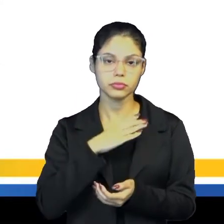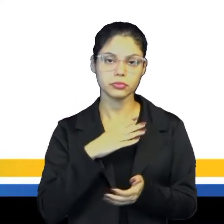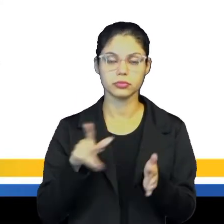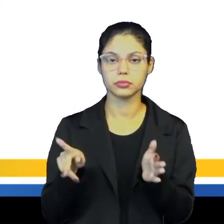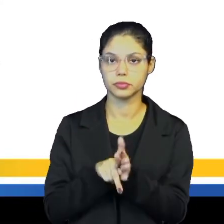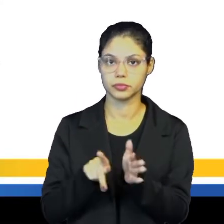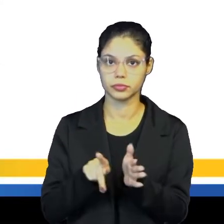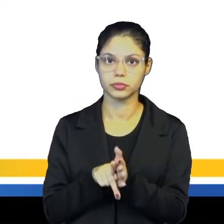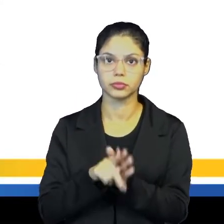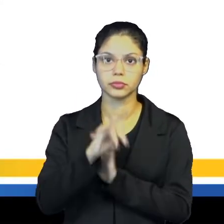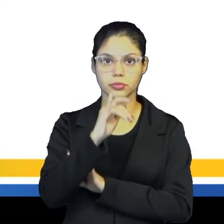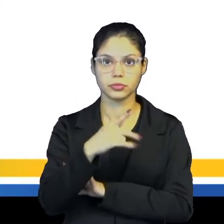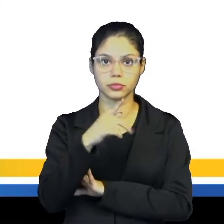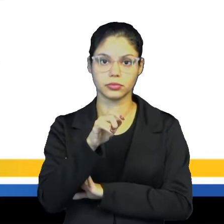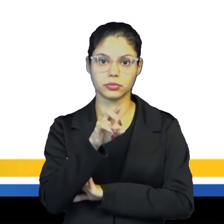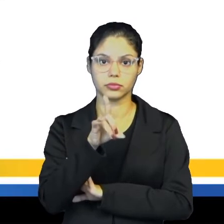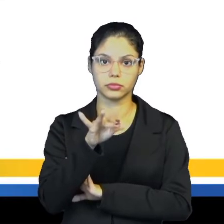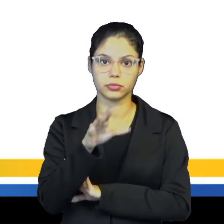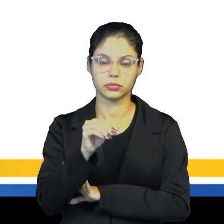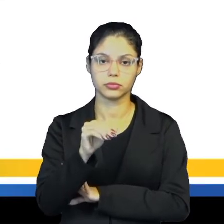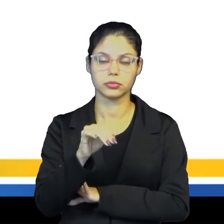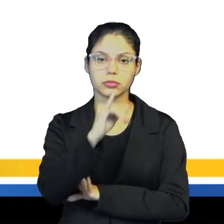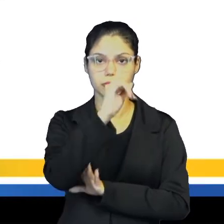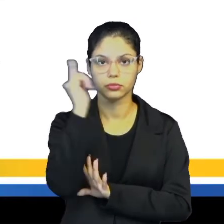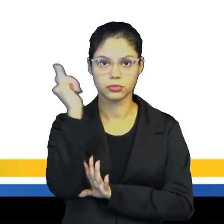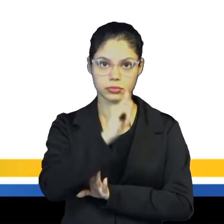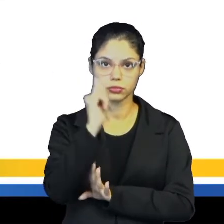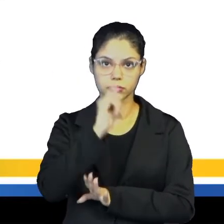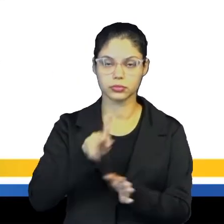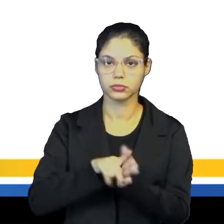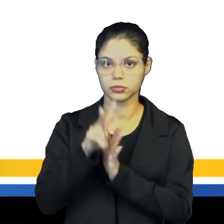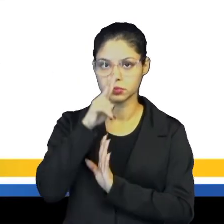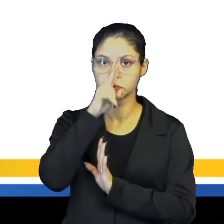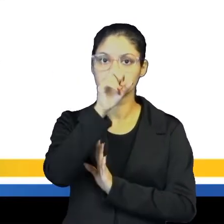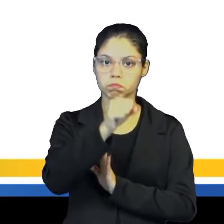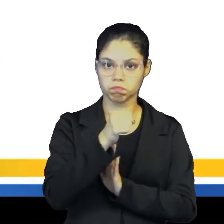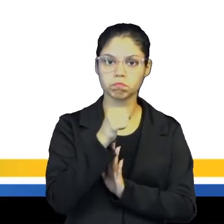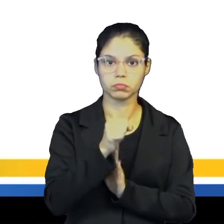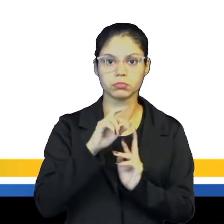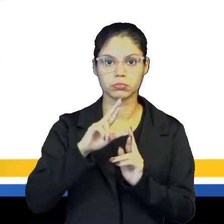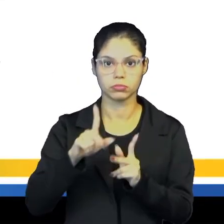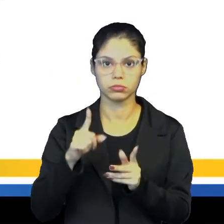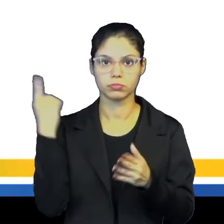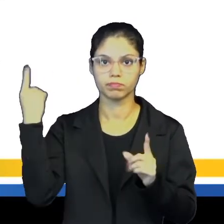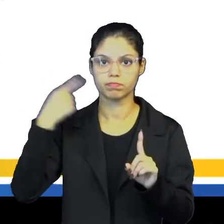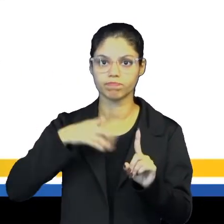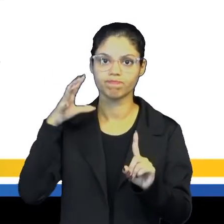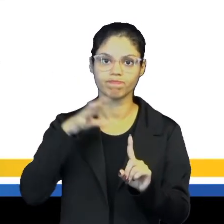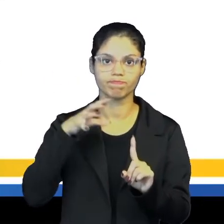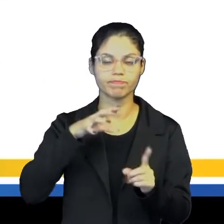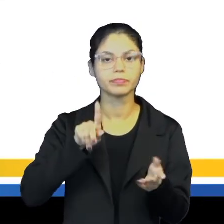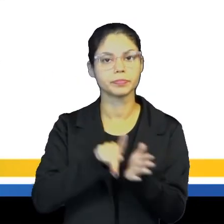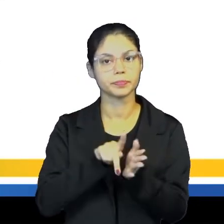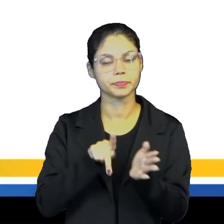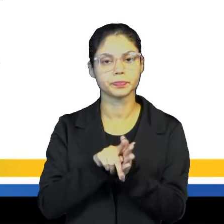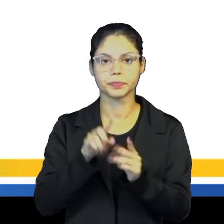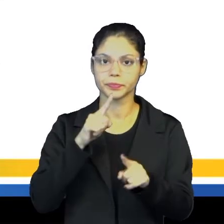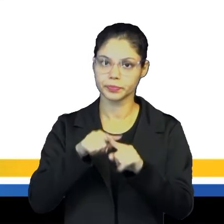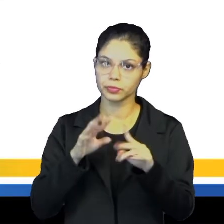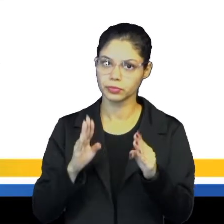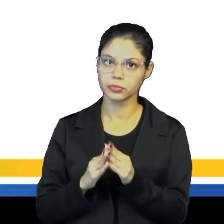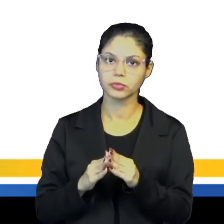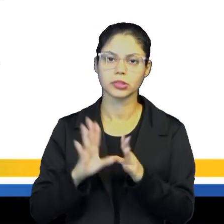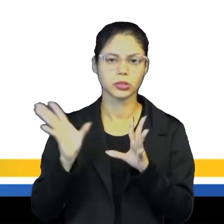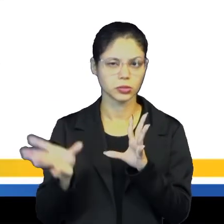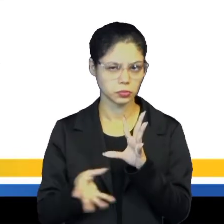na Península Itálica muitas terras foram dominadas por potências estrangeiras e eram subordinadas à igreja. Então você tem um processo